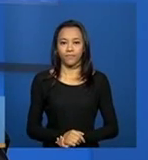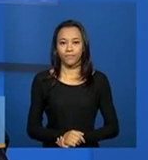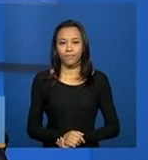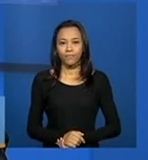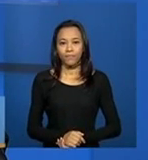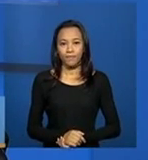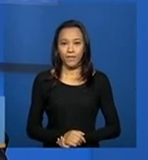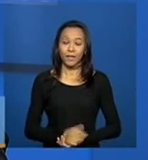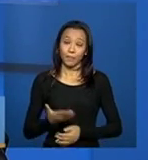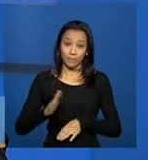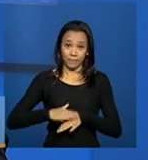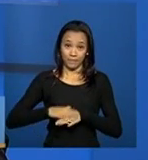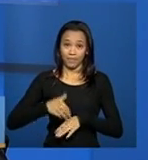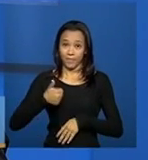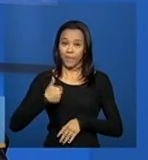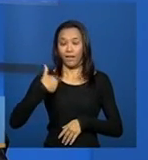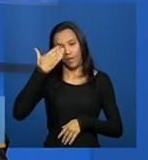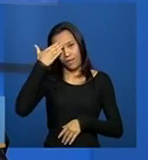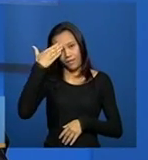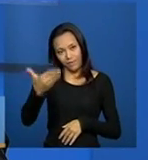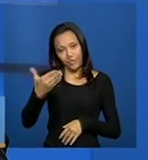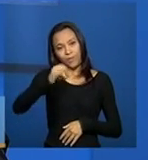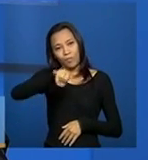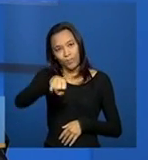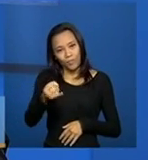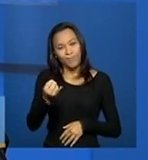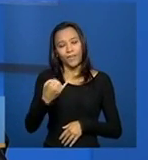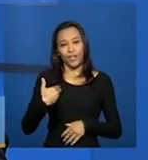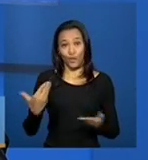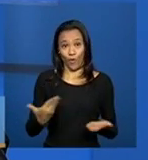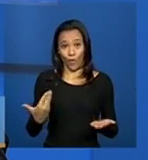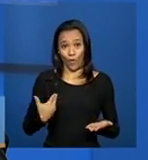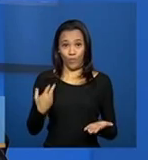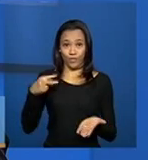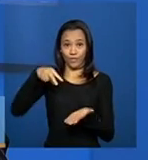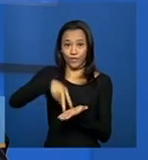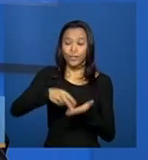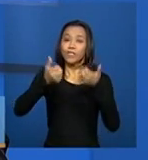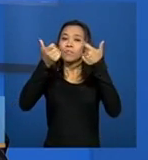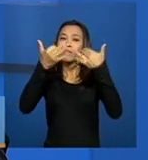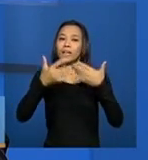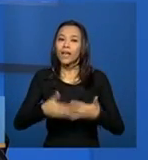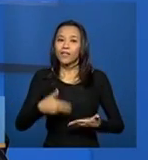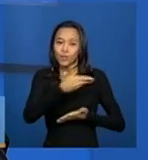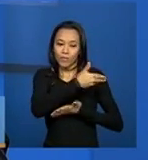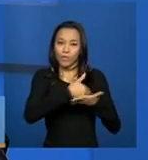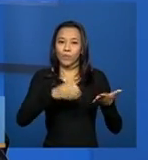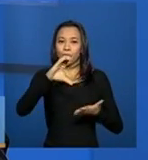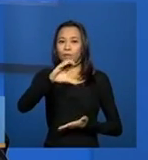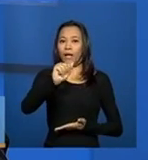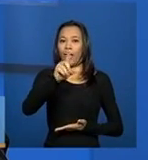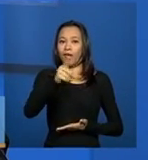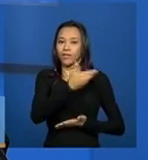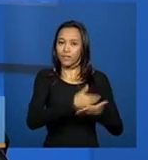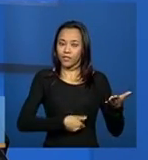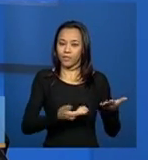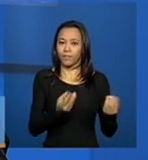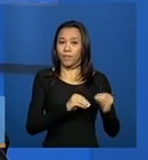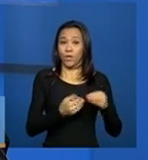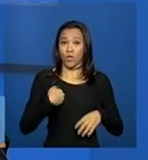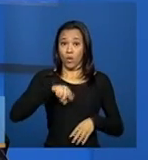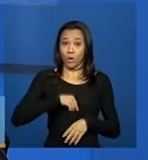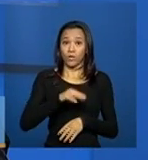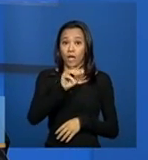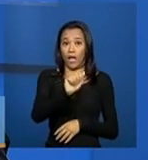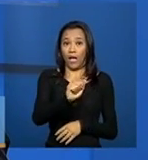Em primeiro lugar, eu gostaria de agradecer a oportunidade de a gente poder falar sobre o cadastro nacional. O nosso endereço é aplicações